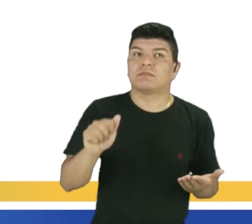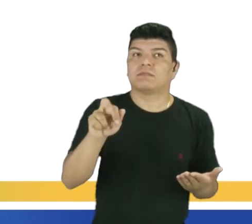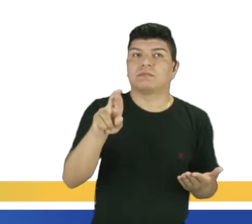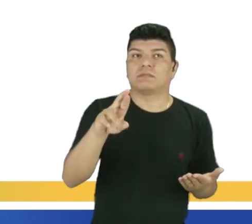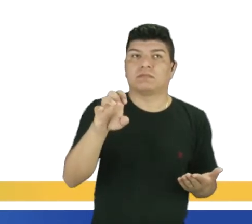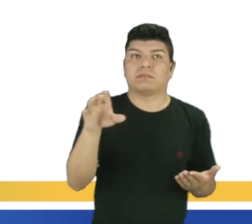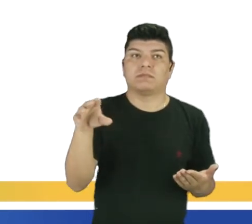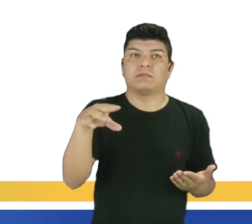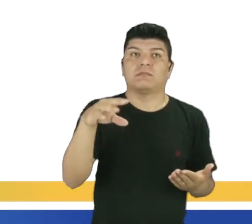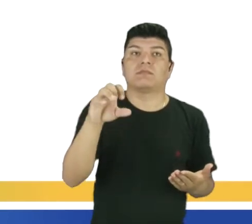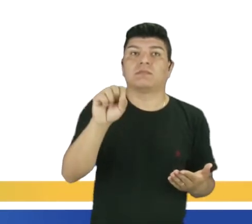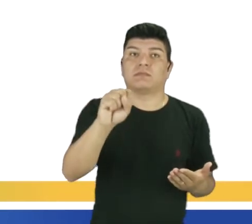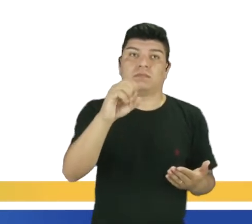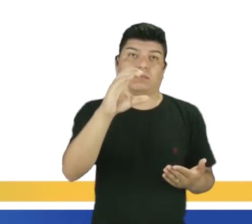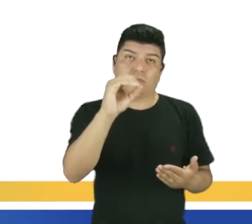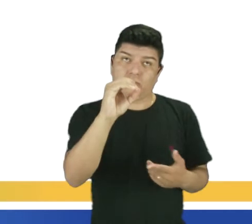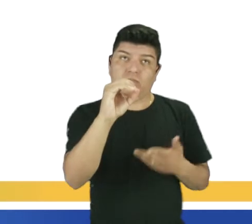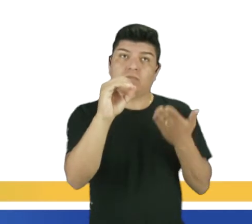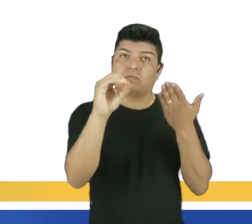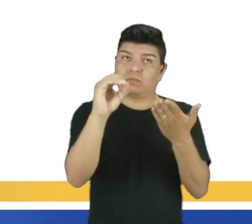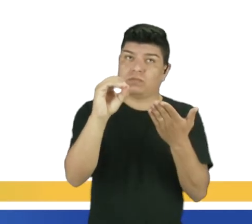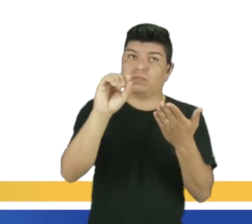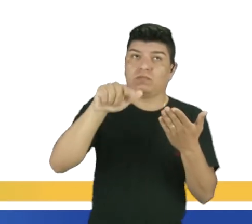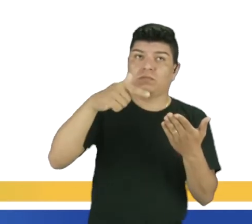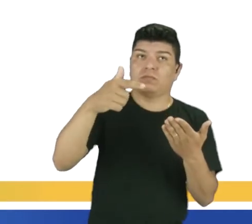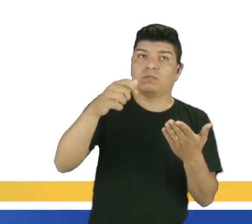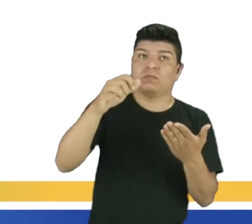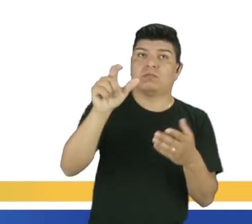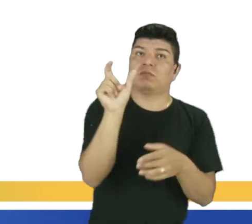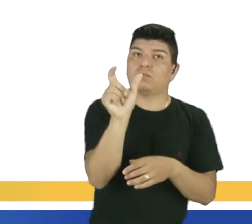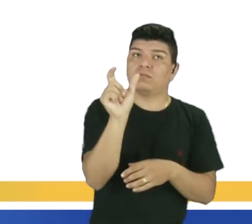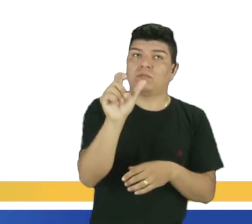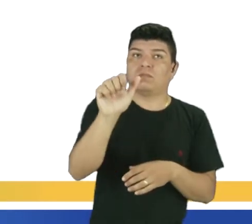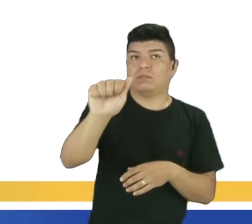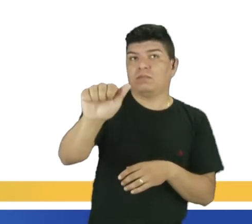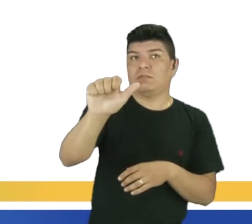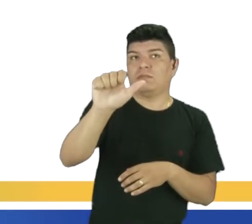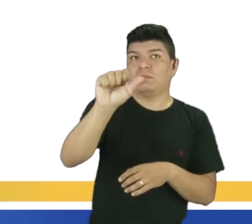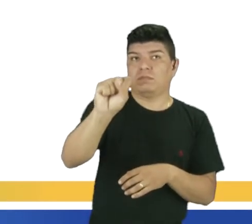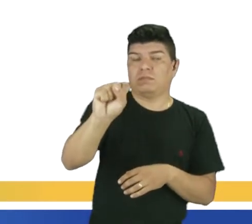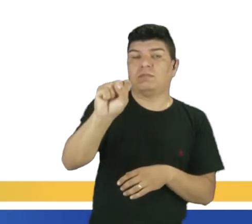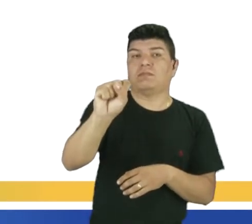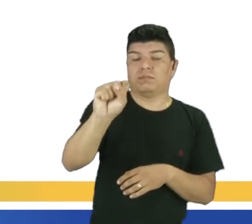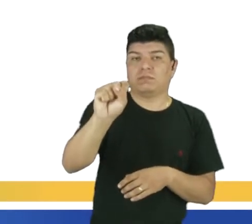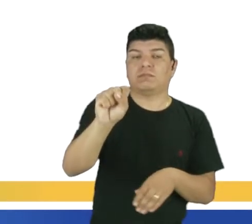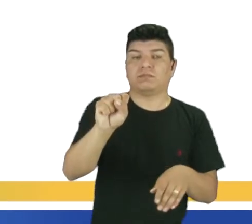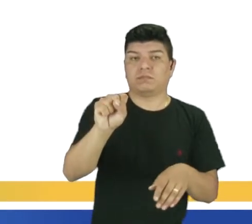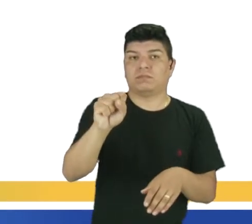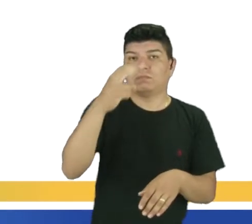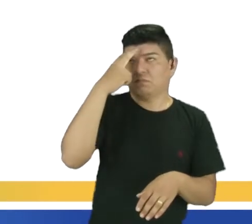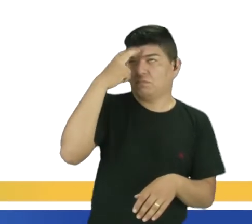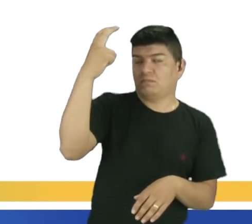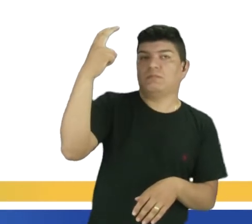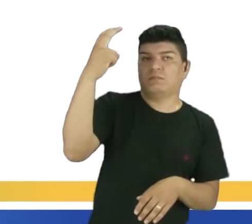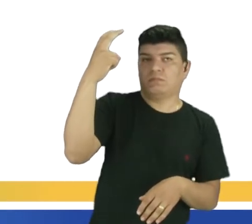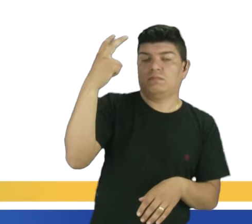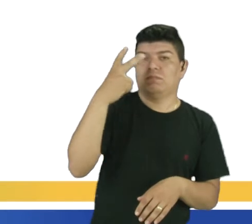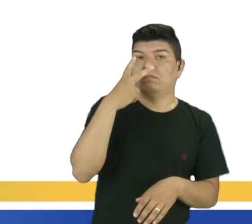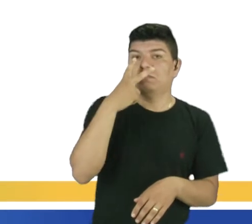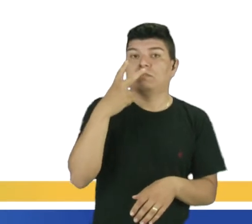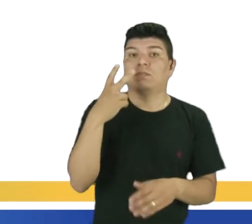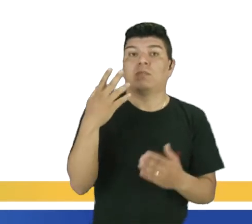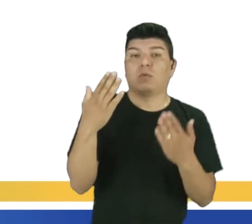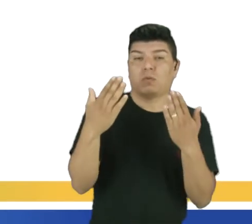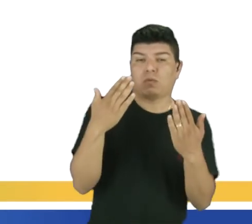observa o sou e observa depois da palavra smart o as. Sou, as. Tão inteligente quanto. Então, está